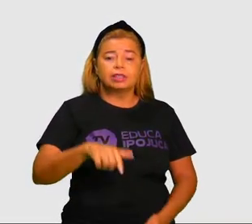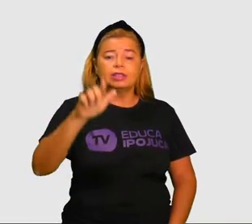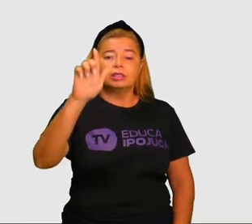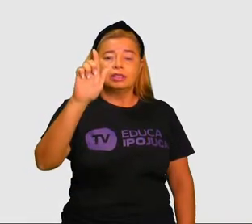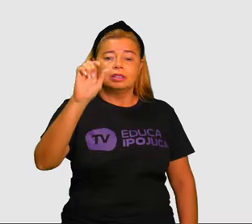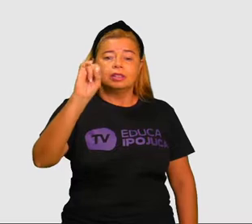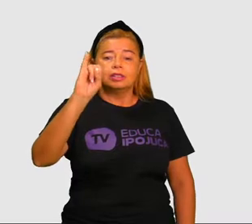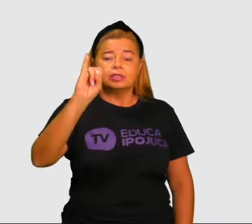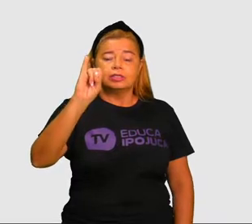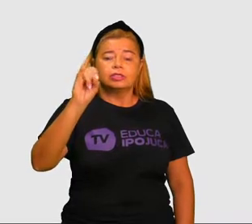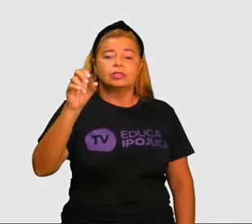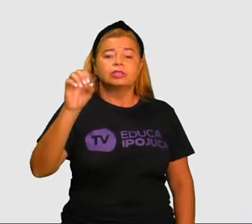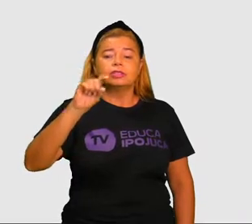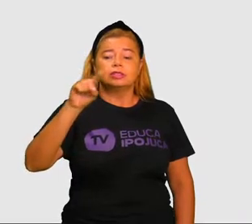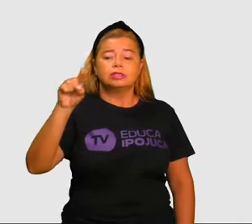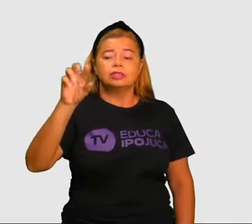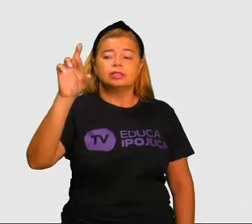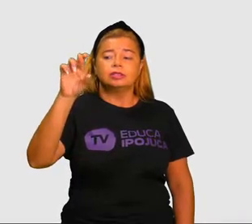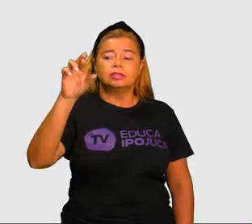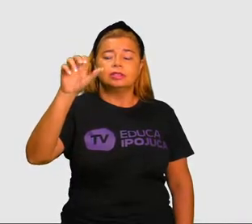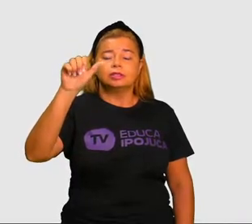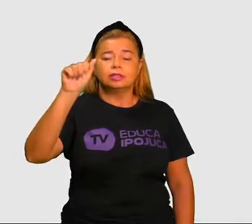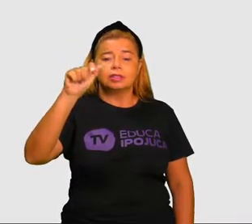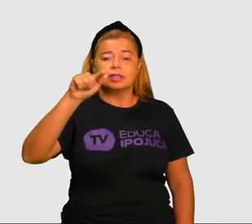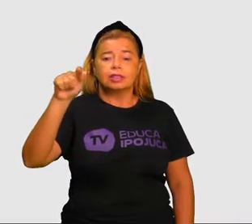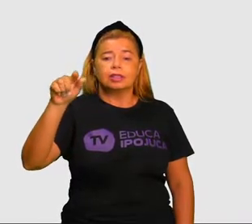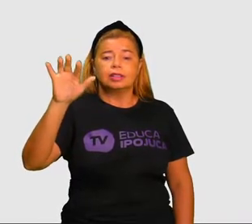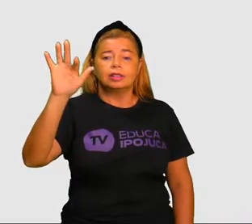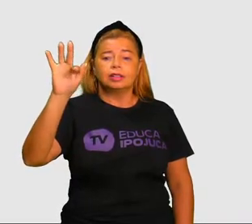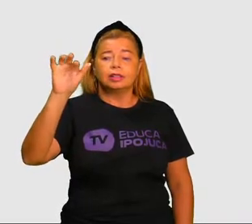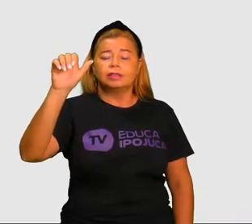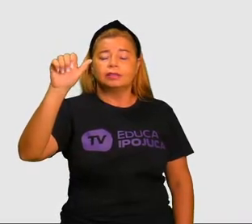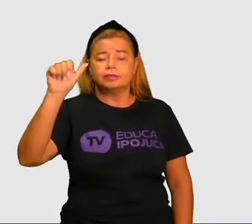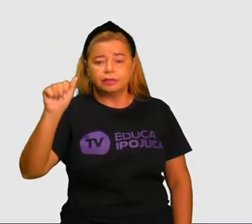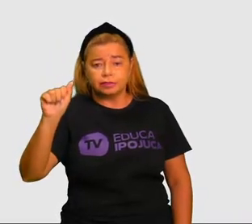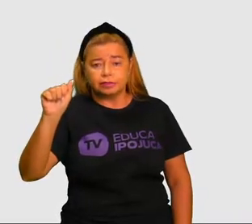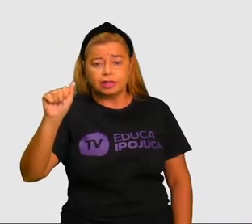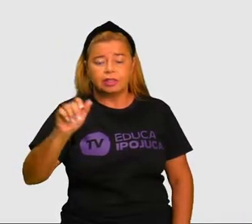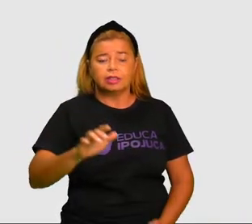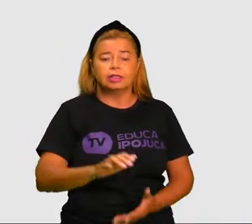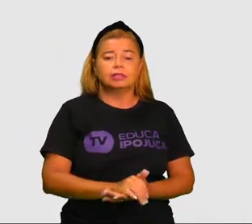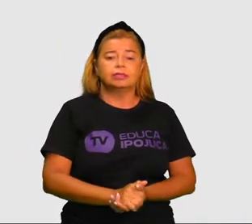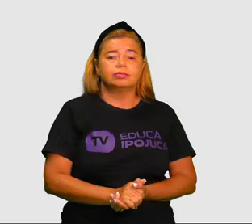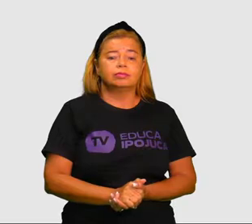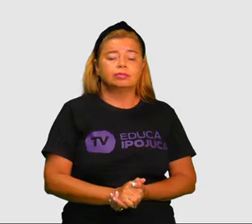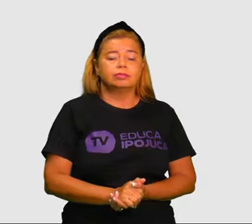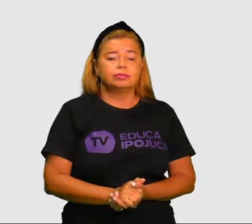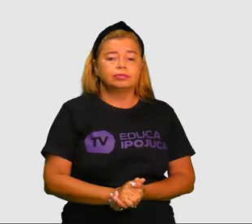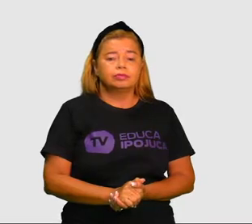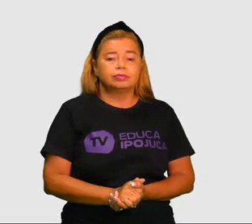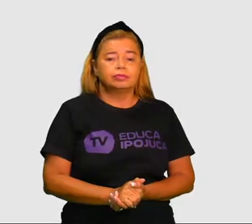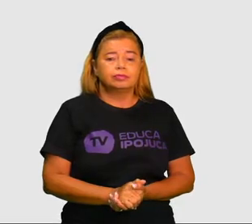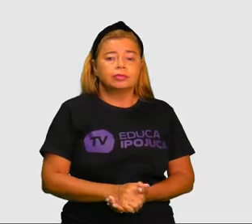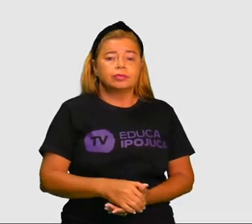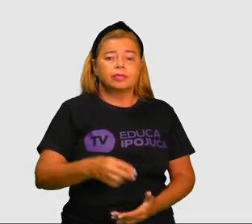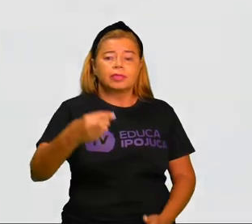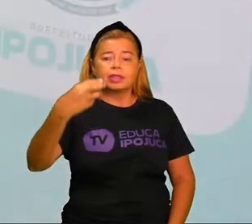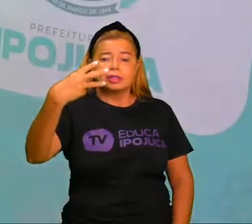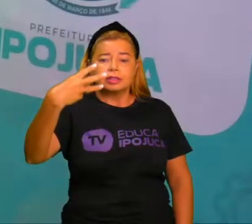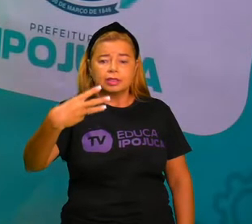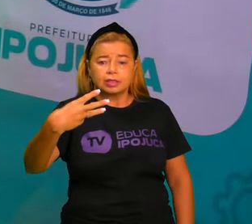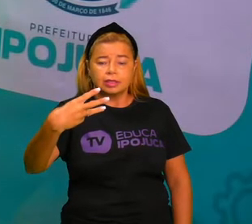Abri a boca três vezes para falar a palavra girafa. Então, três.